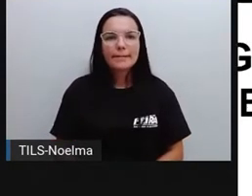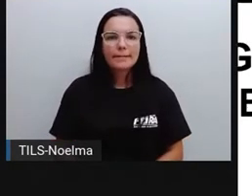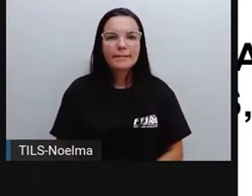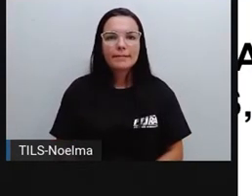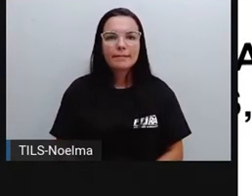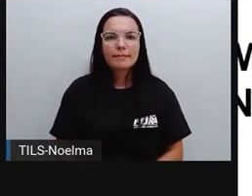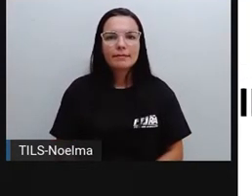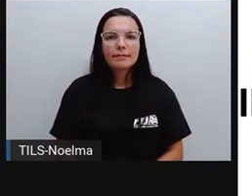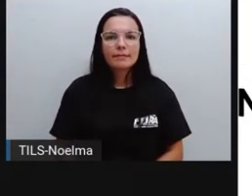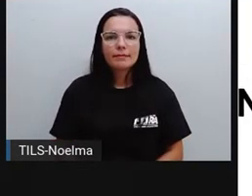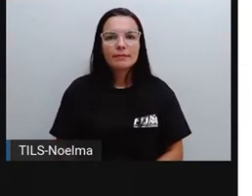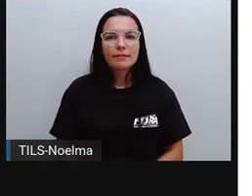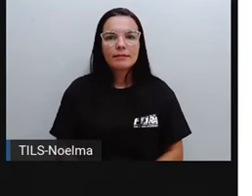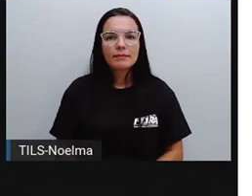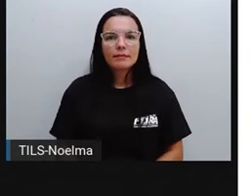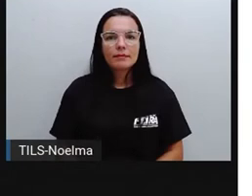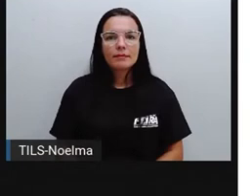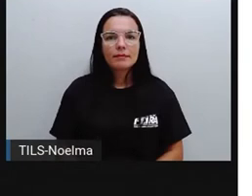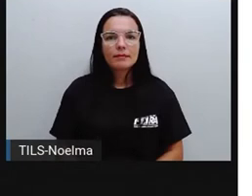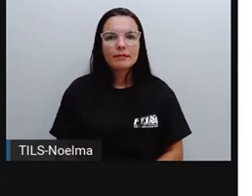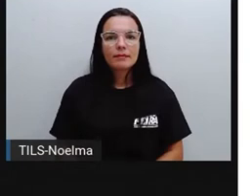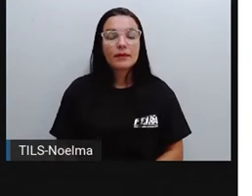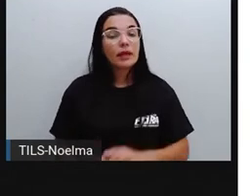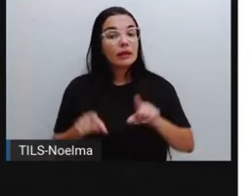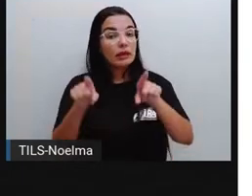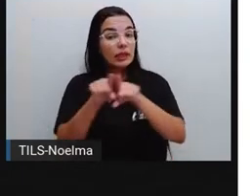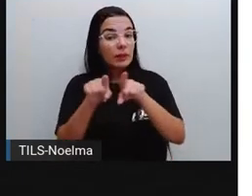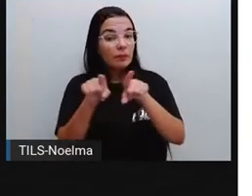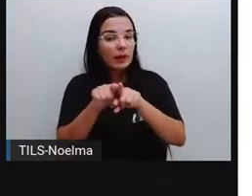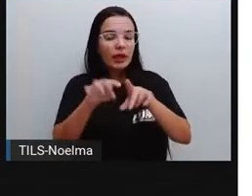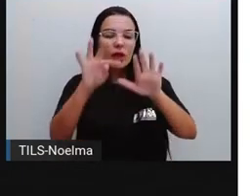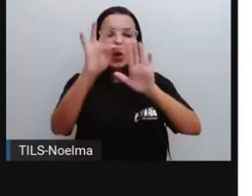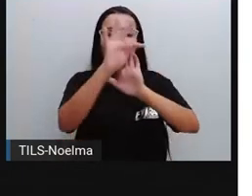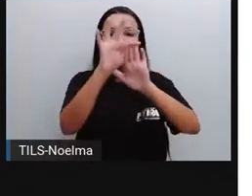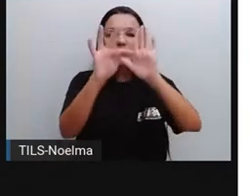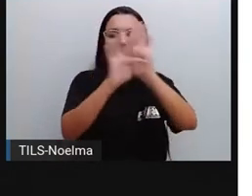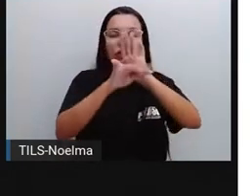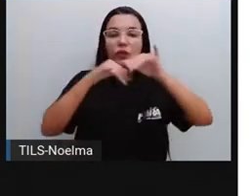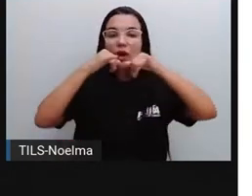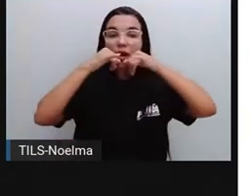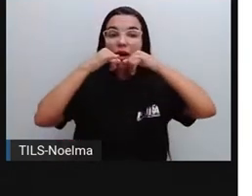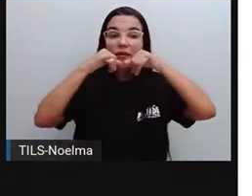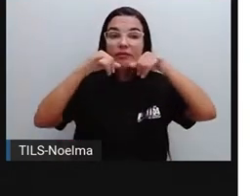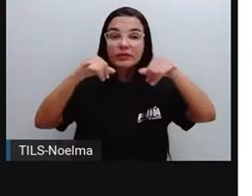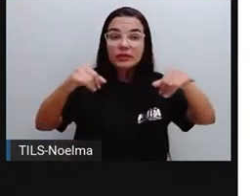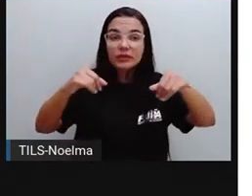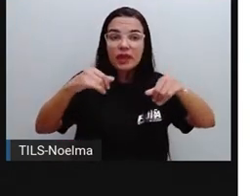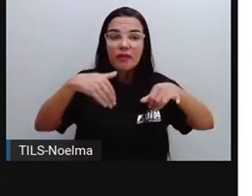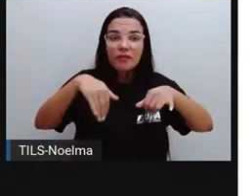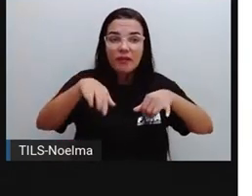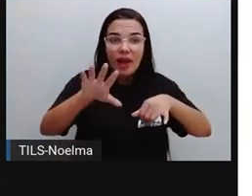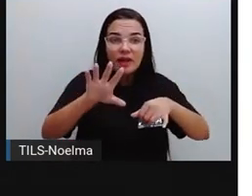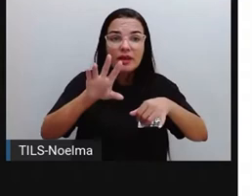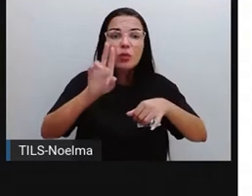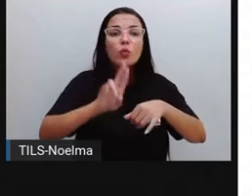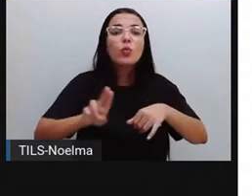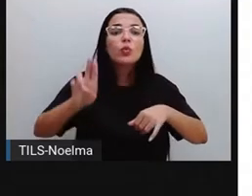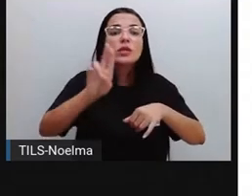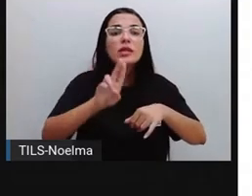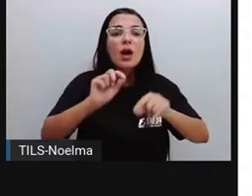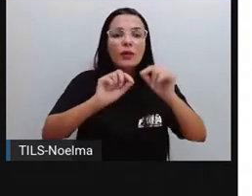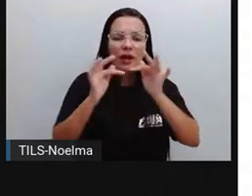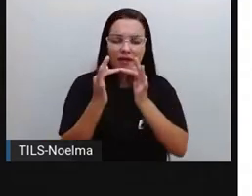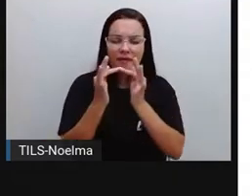Ela vai usar algumas frases, né? Que a gente chama de imperativa. Mas, Pro, o que é uma